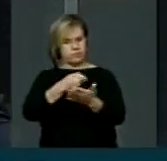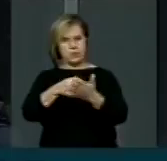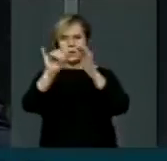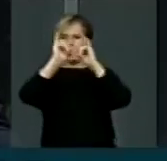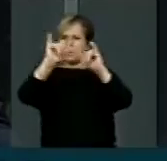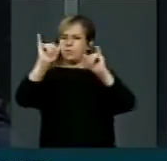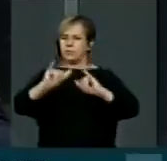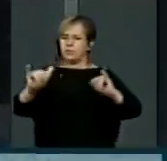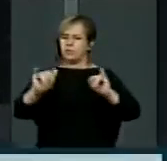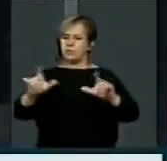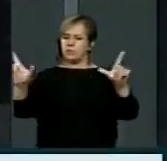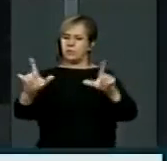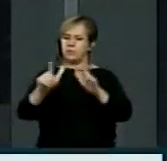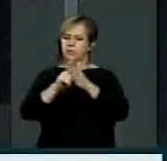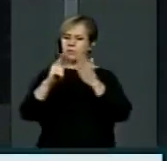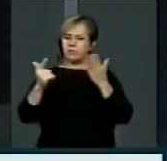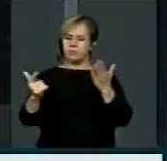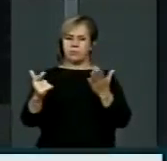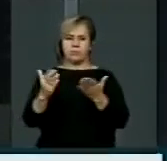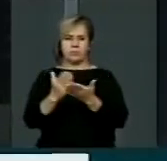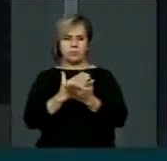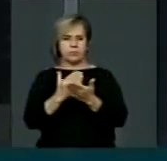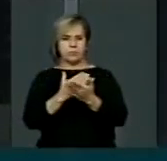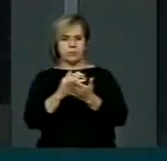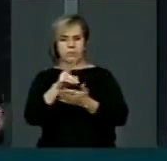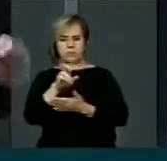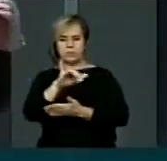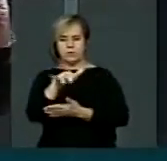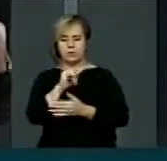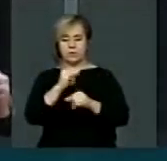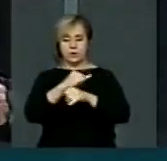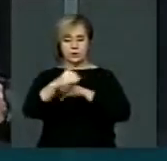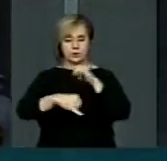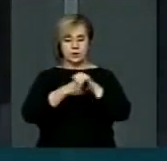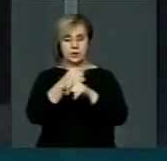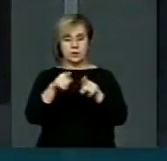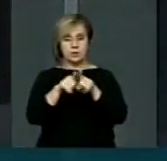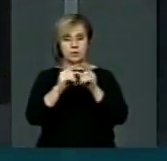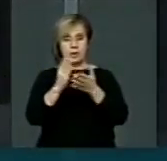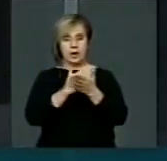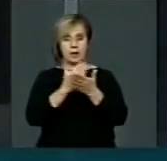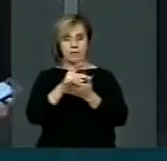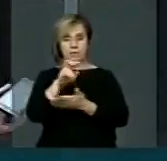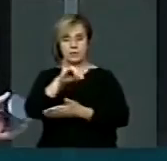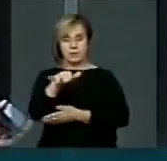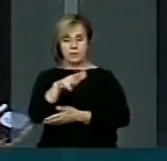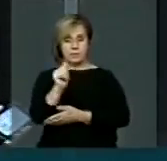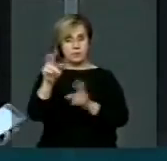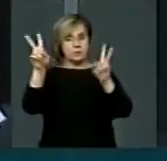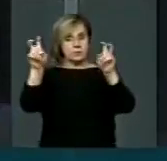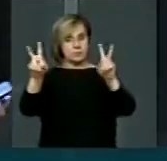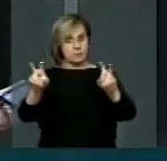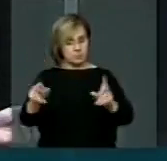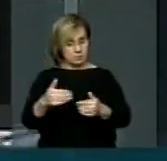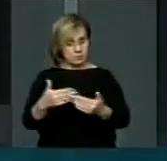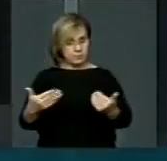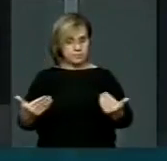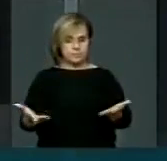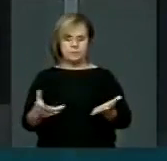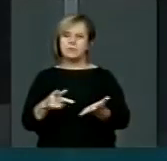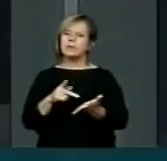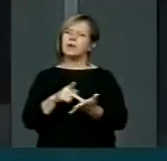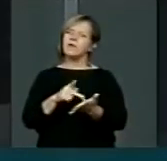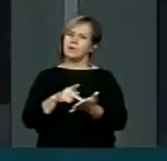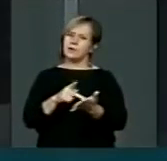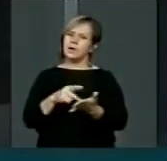pela Veja Online ou pela revista Veja. Matérias essas que, na